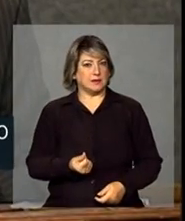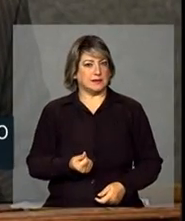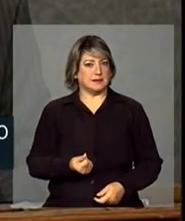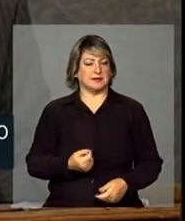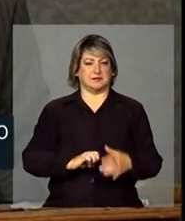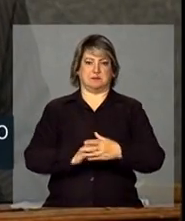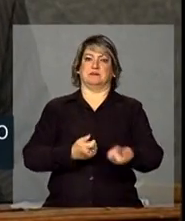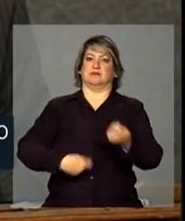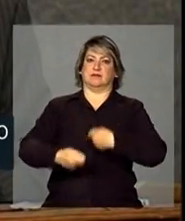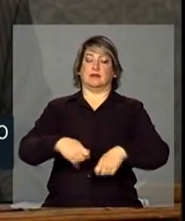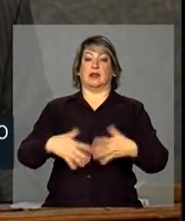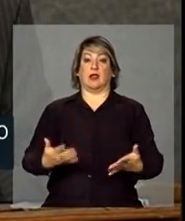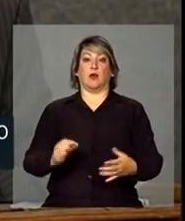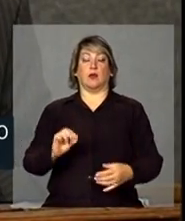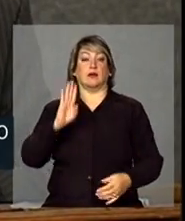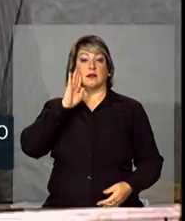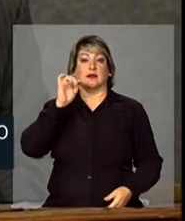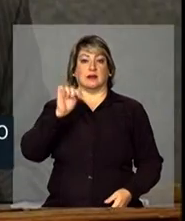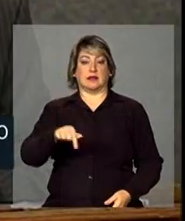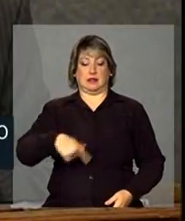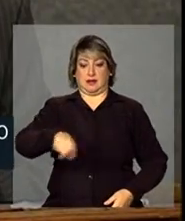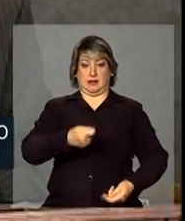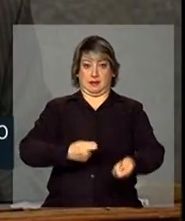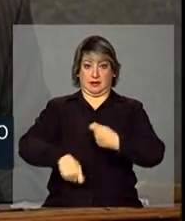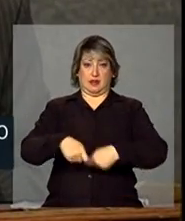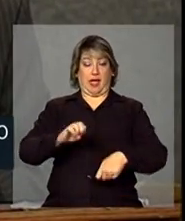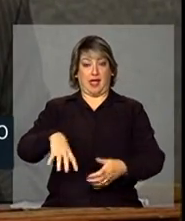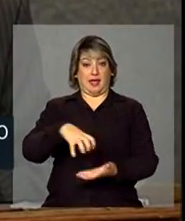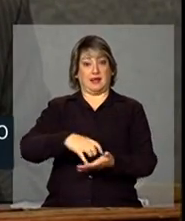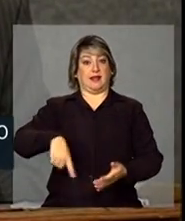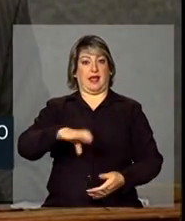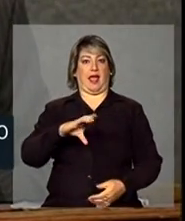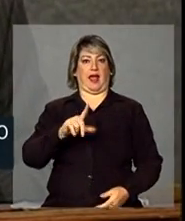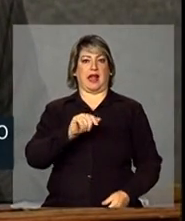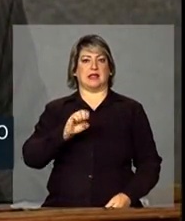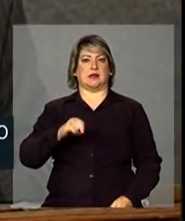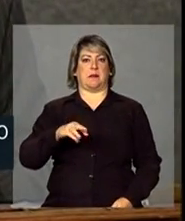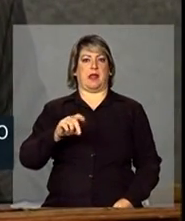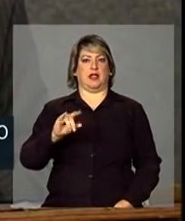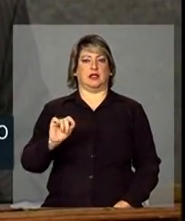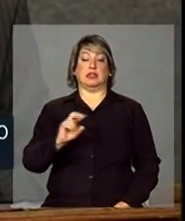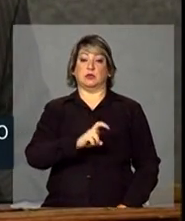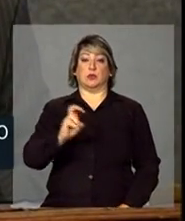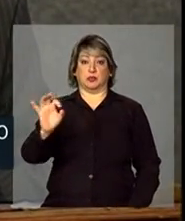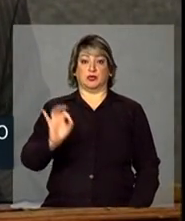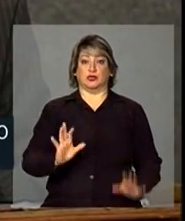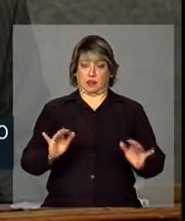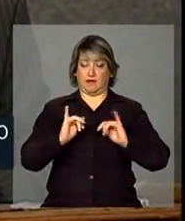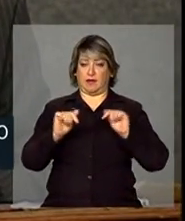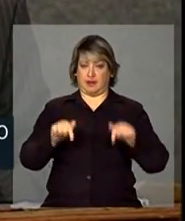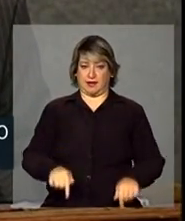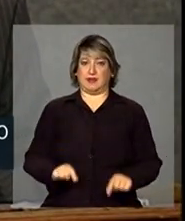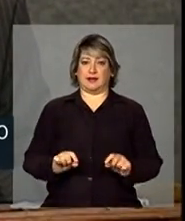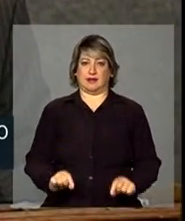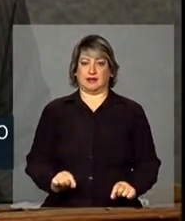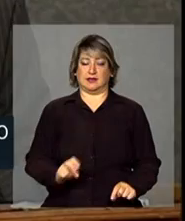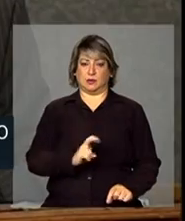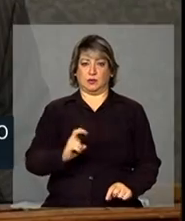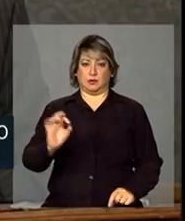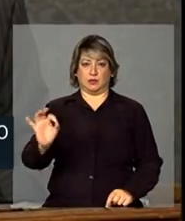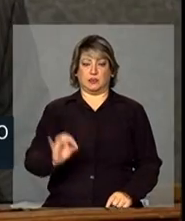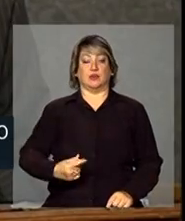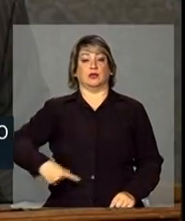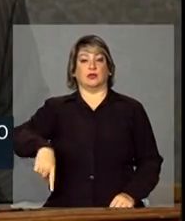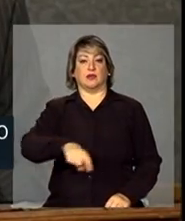a faixa mais importante desses empreendedores está nessa classe média. 55% já foi citado aqui desses nossos